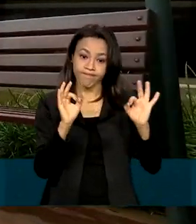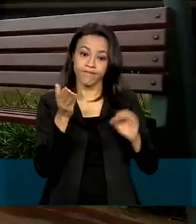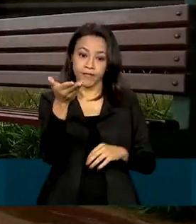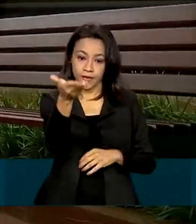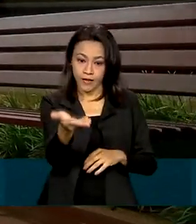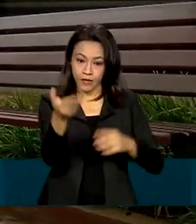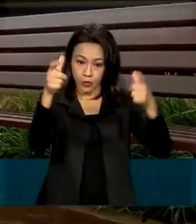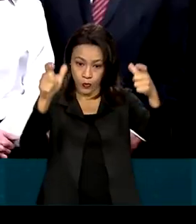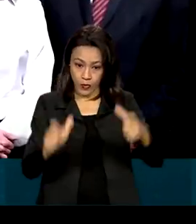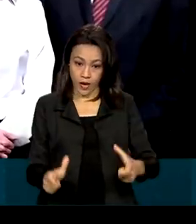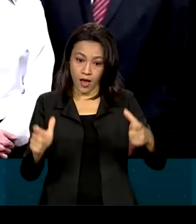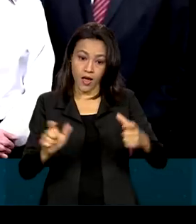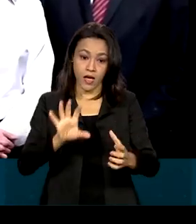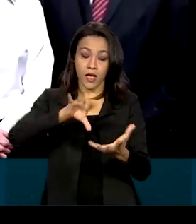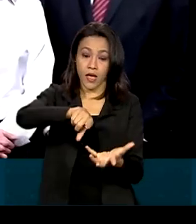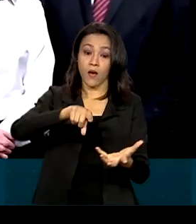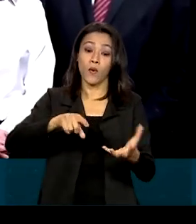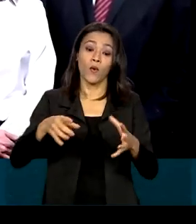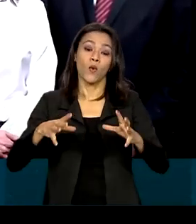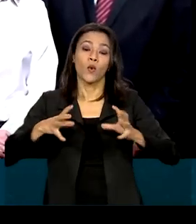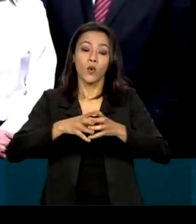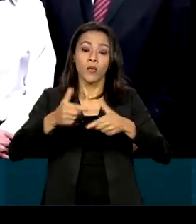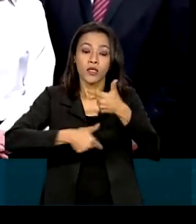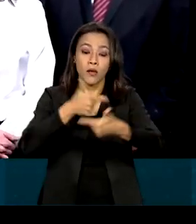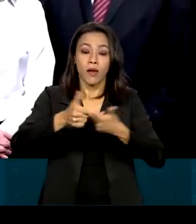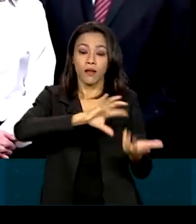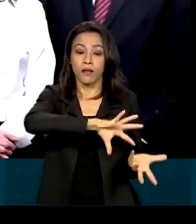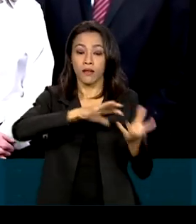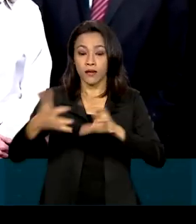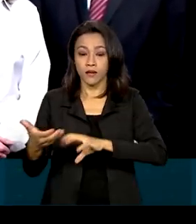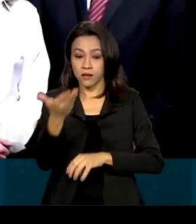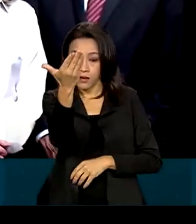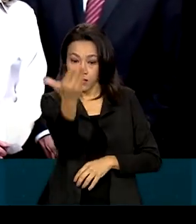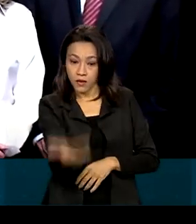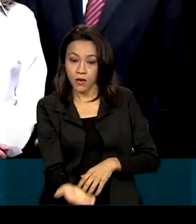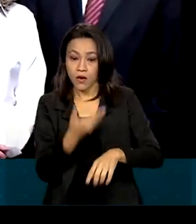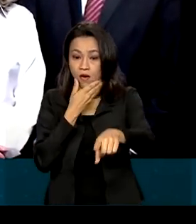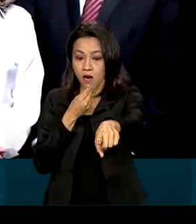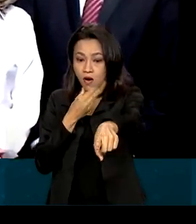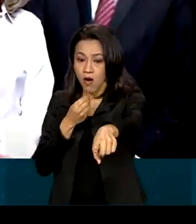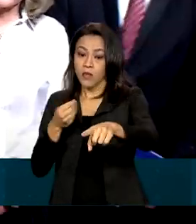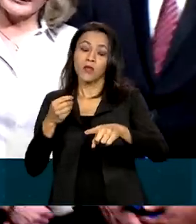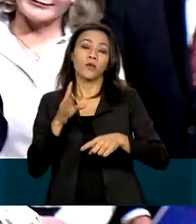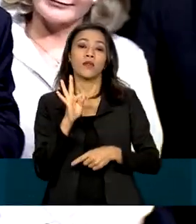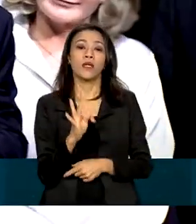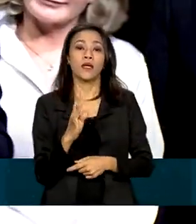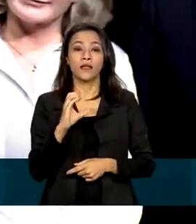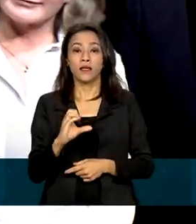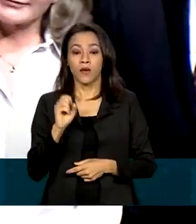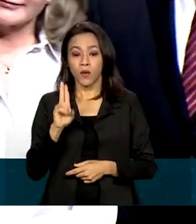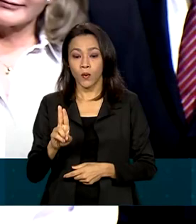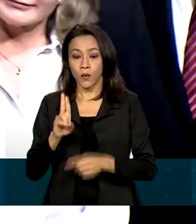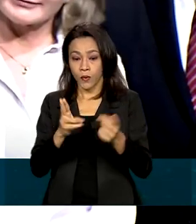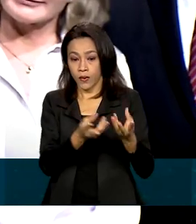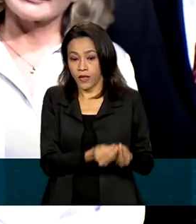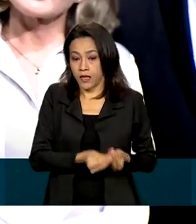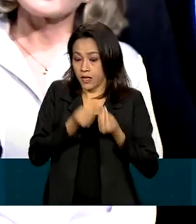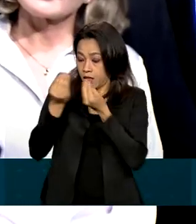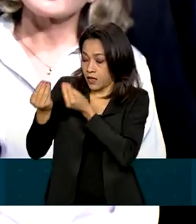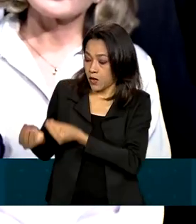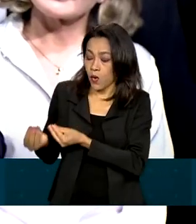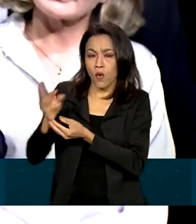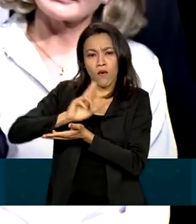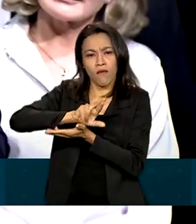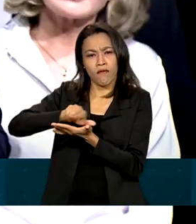governo de transição, o presidente em exercício do TCU, Bruno Dantas, entregou também nesta quarta-feira uma série de